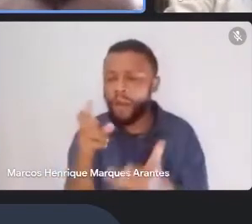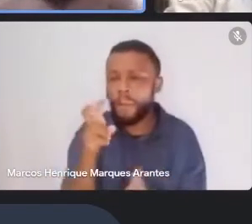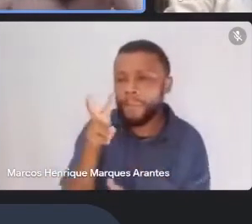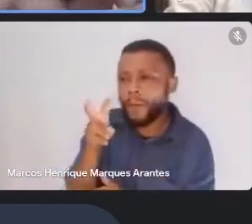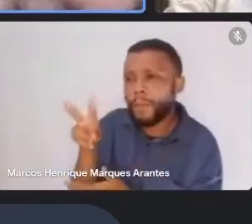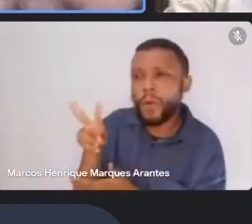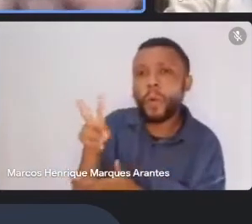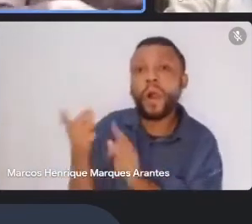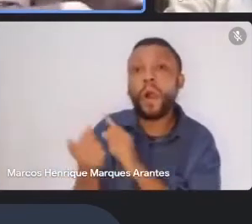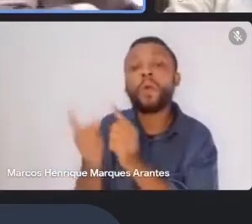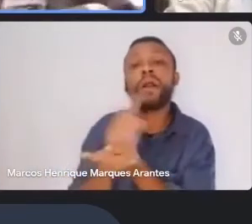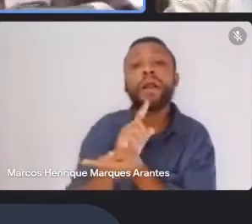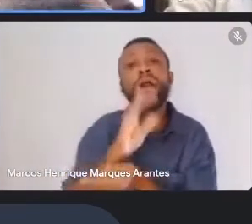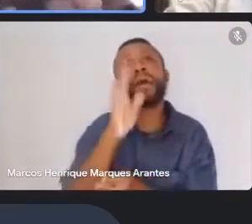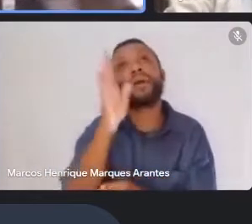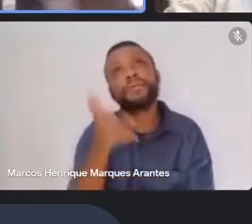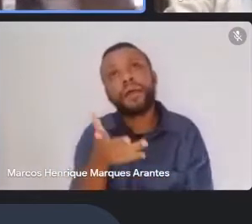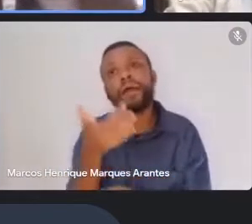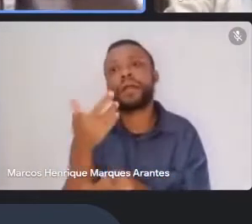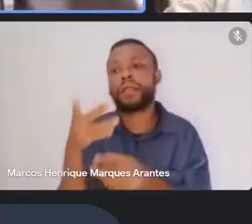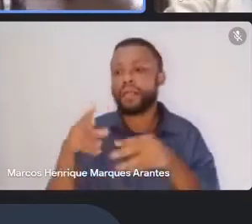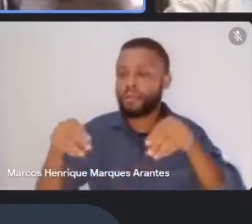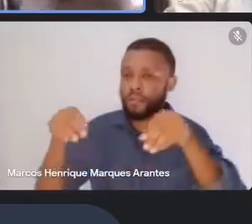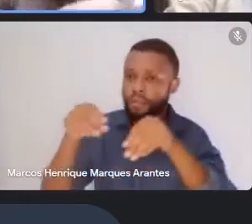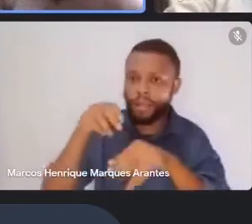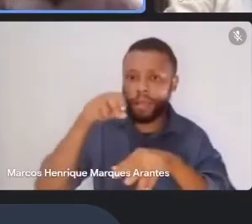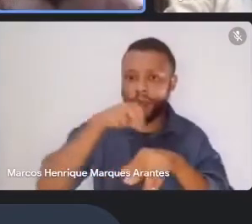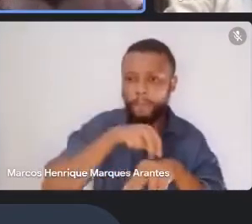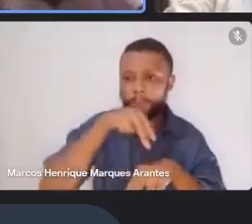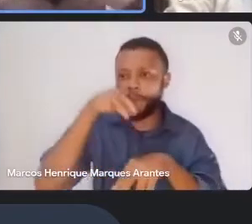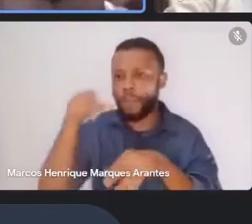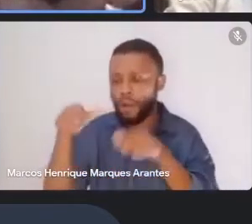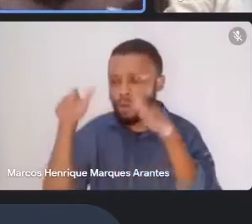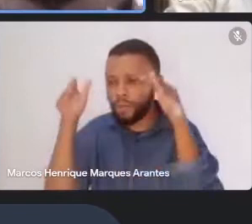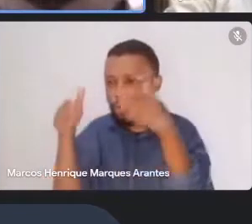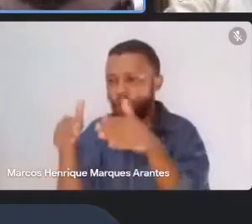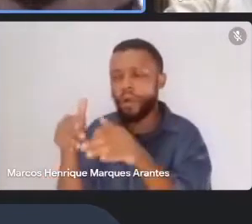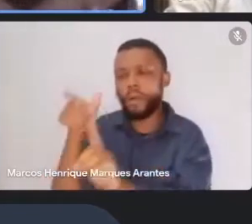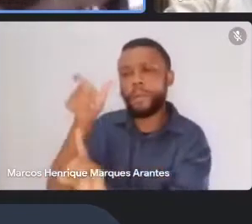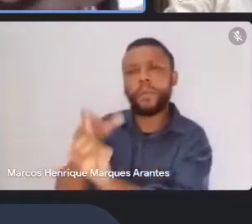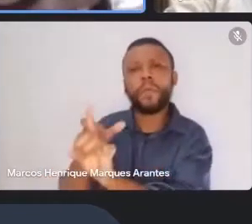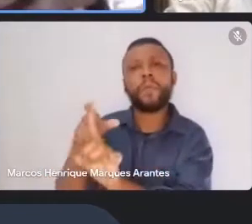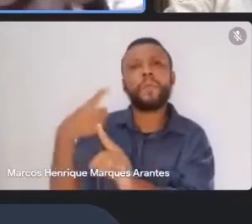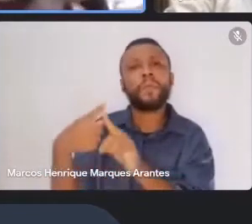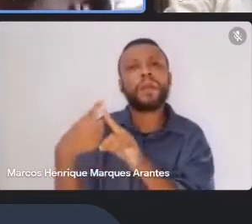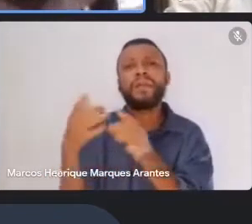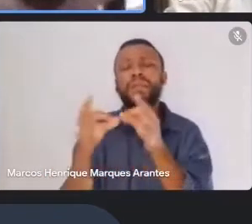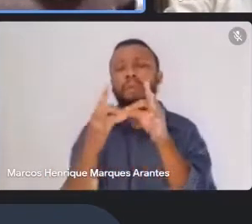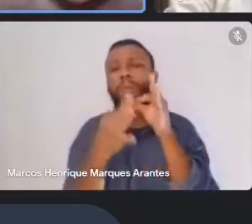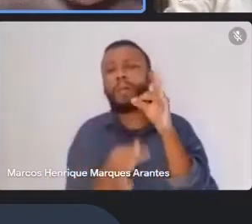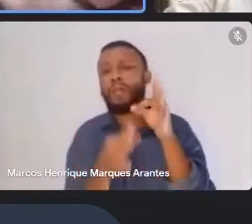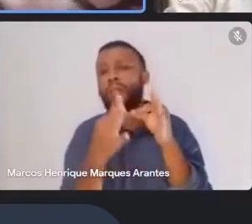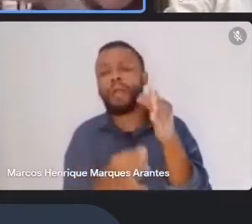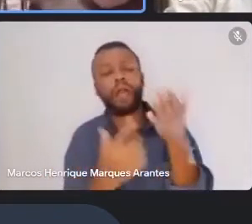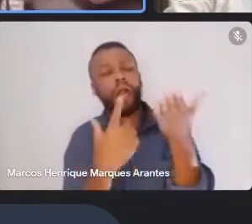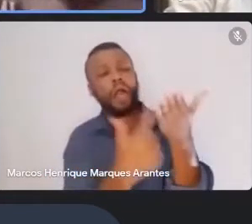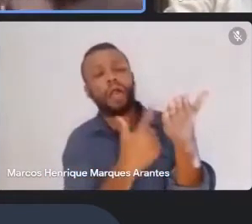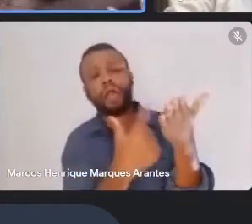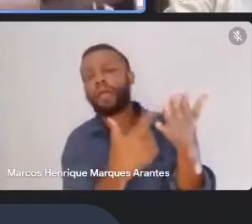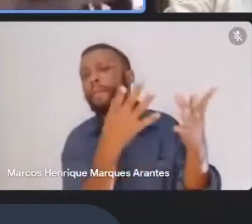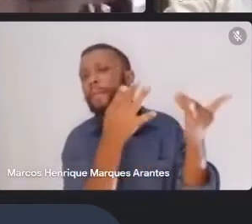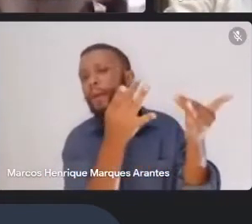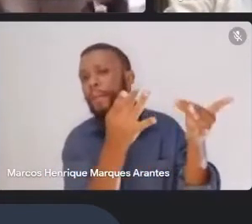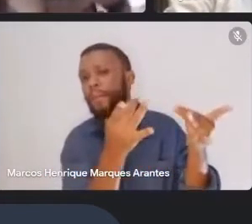o contrário. Ah, já pulei a terra, fui direto para o homem, porque eu não aguentava mais ler descrições geográficas,